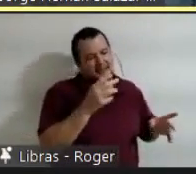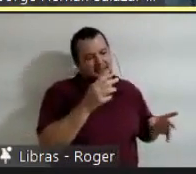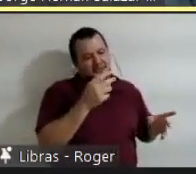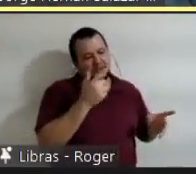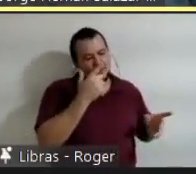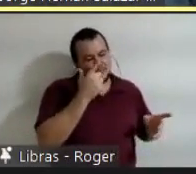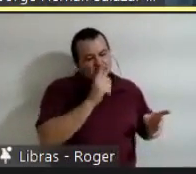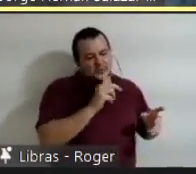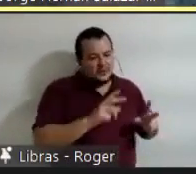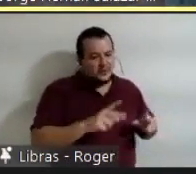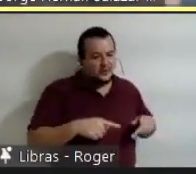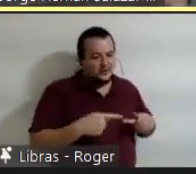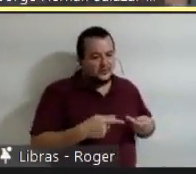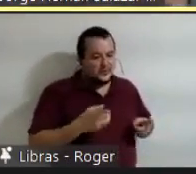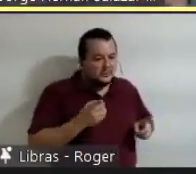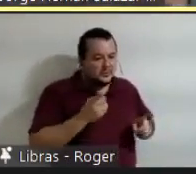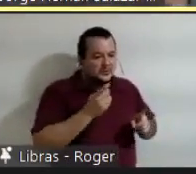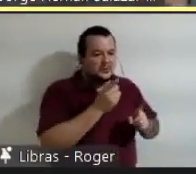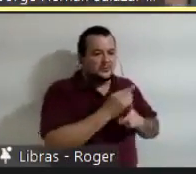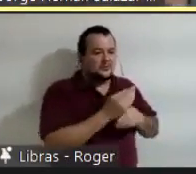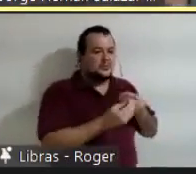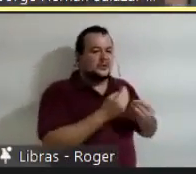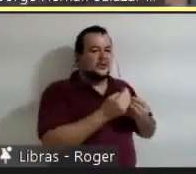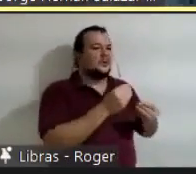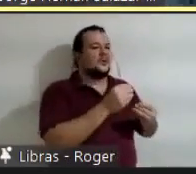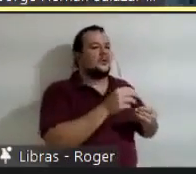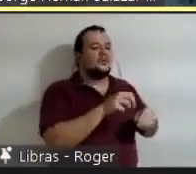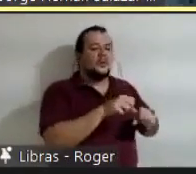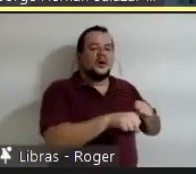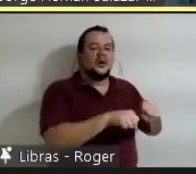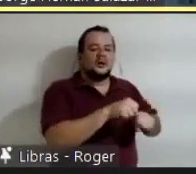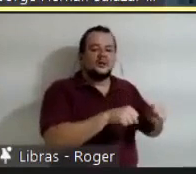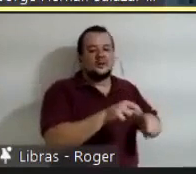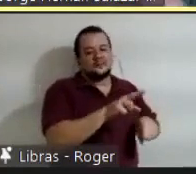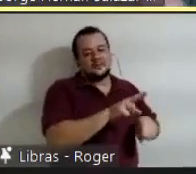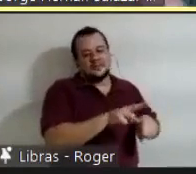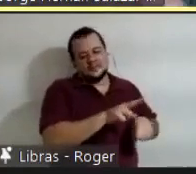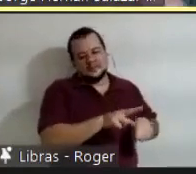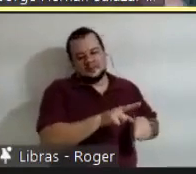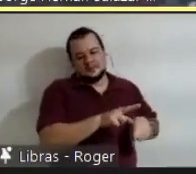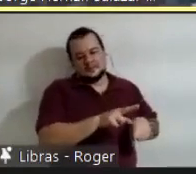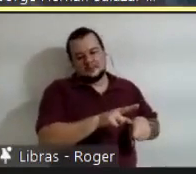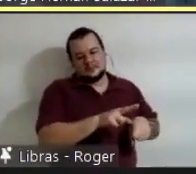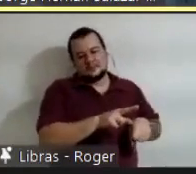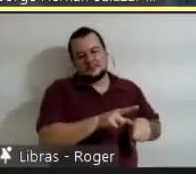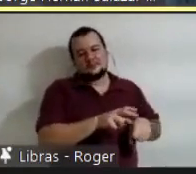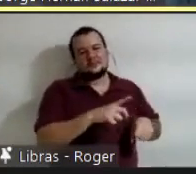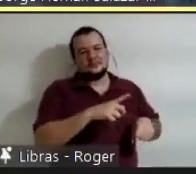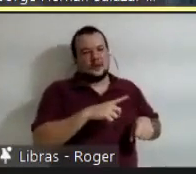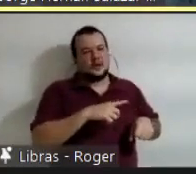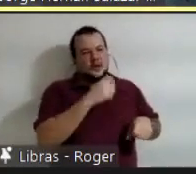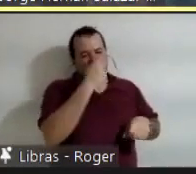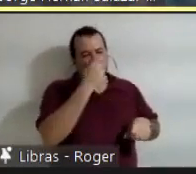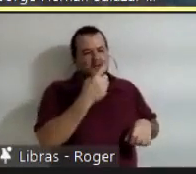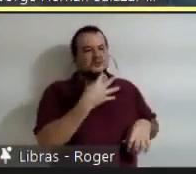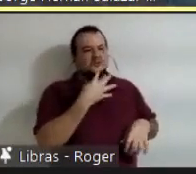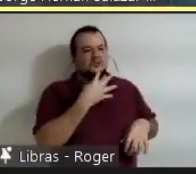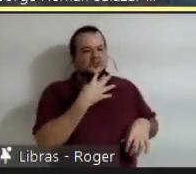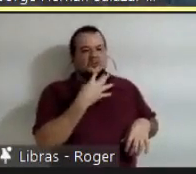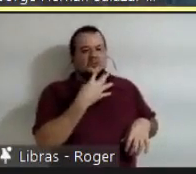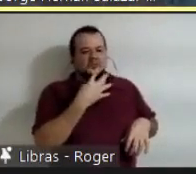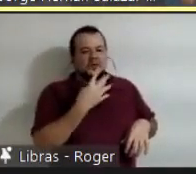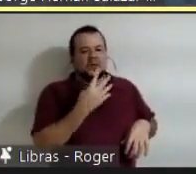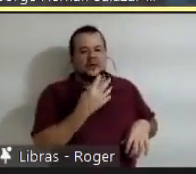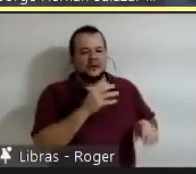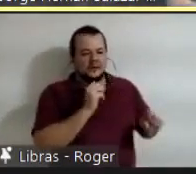pessoa que me ensina com seu exemplo, montando em bicicleta, e me permite